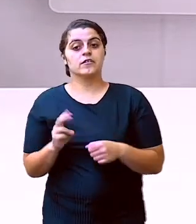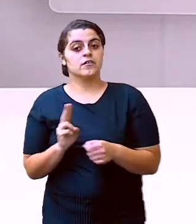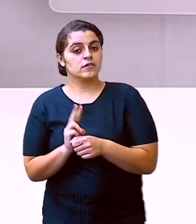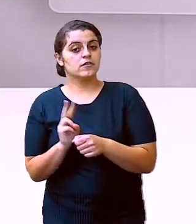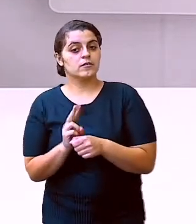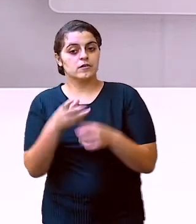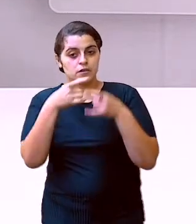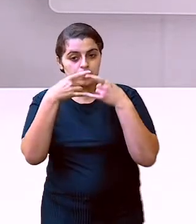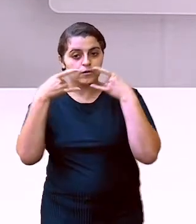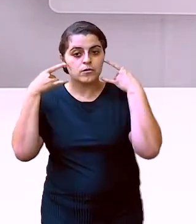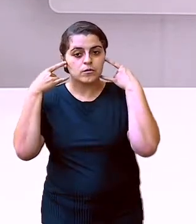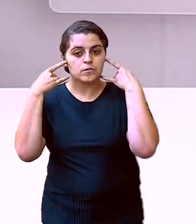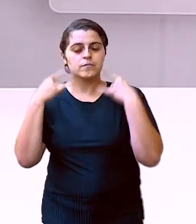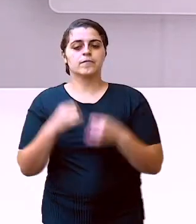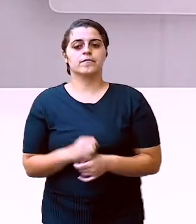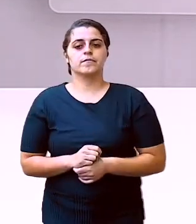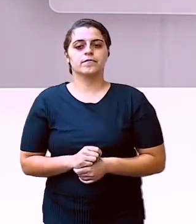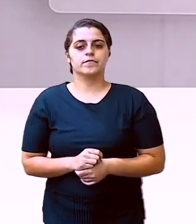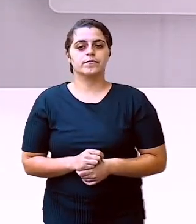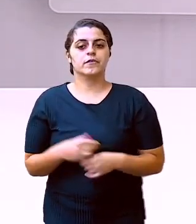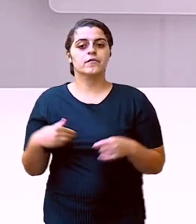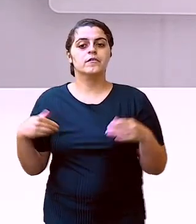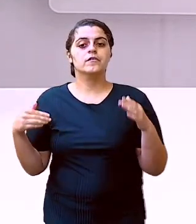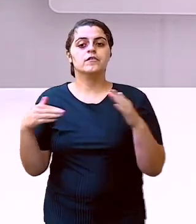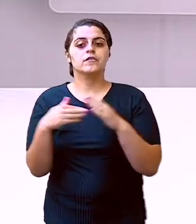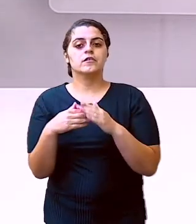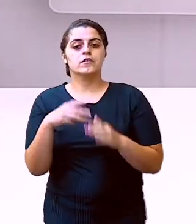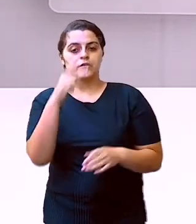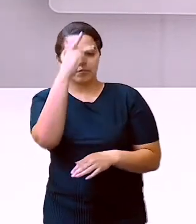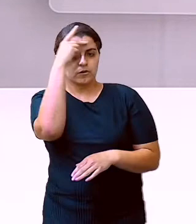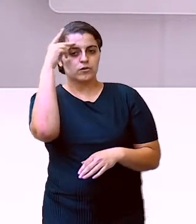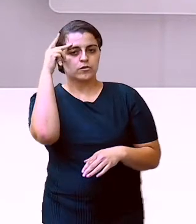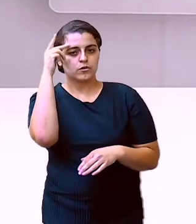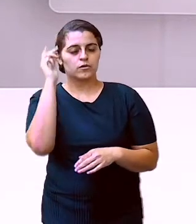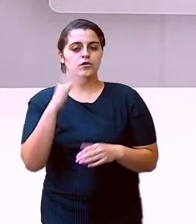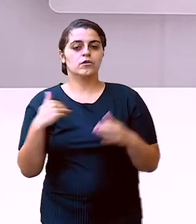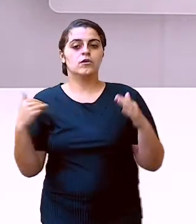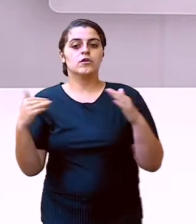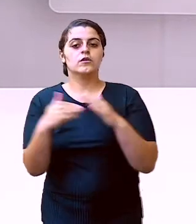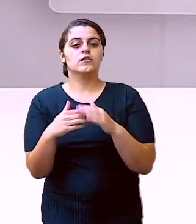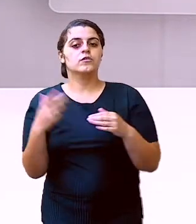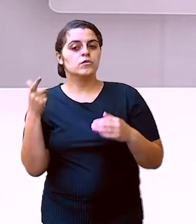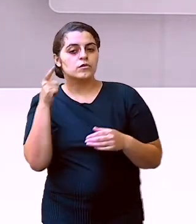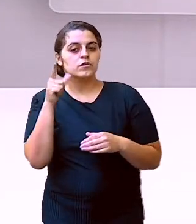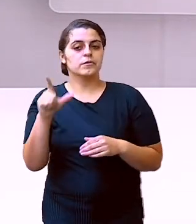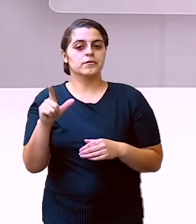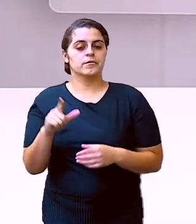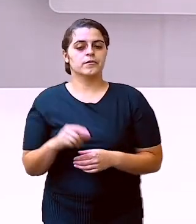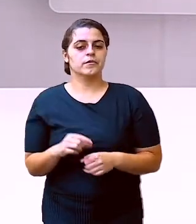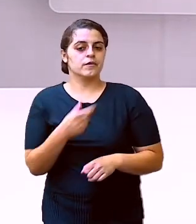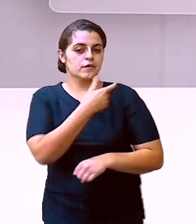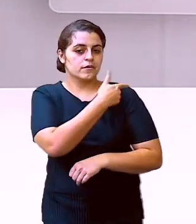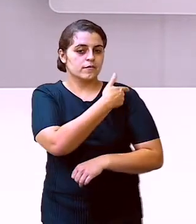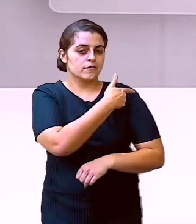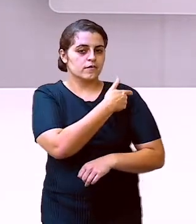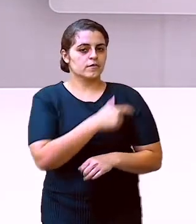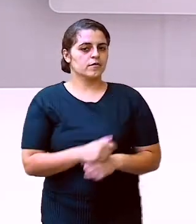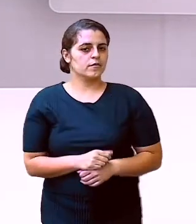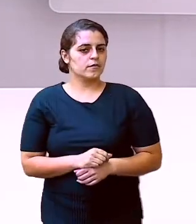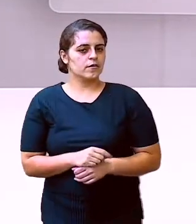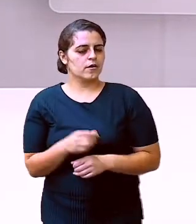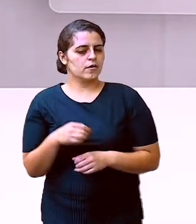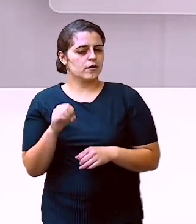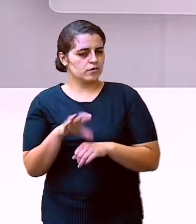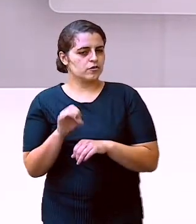usando máscara até todo mundo ser vacinado, não é mesmo? Lembre-se de dar esse